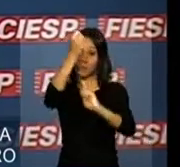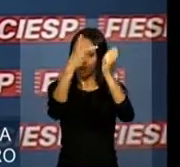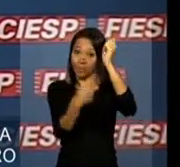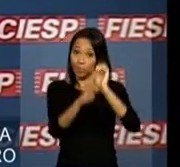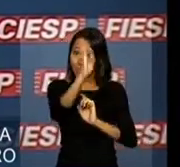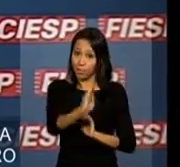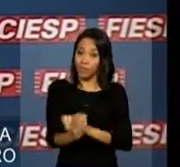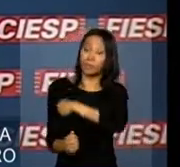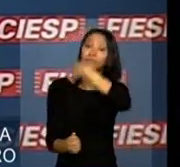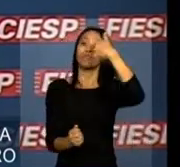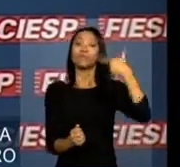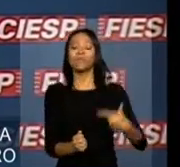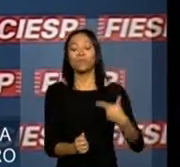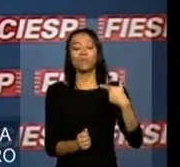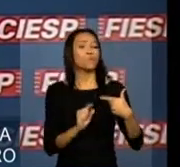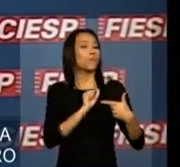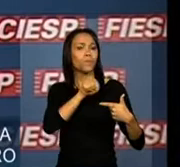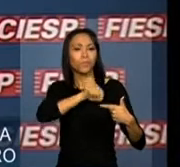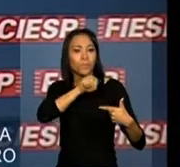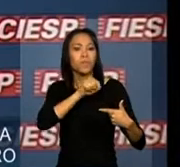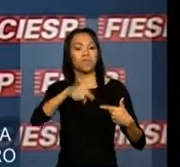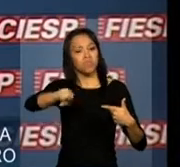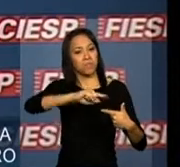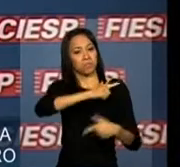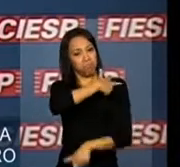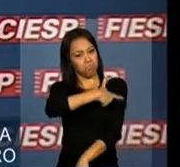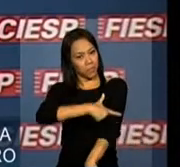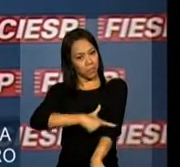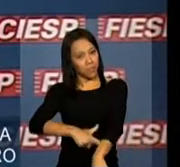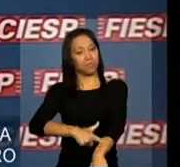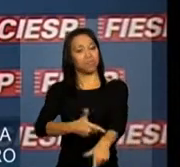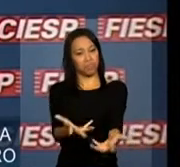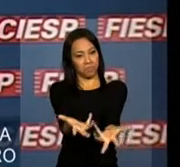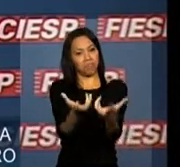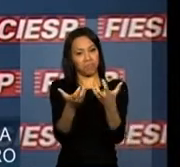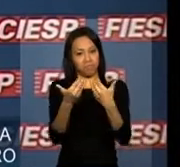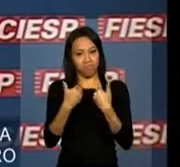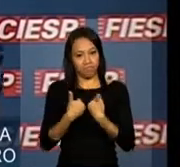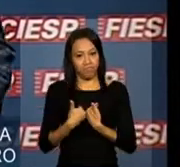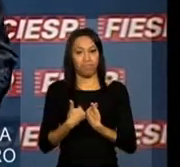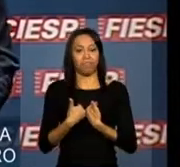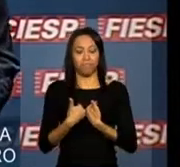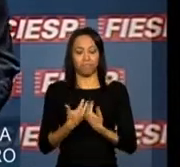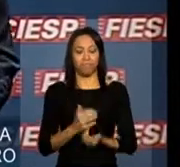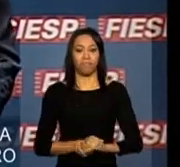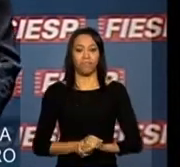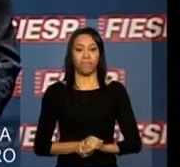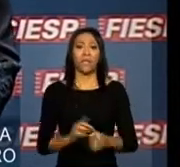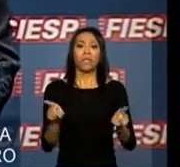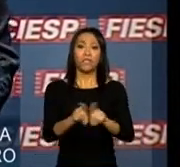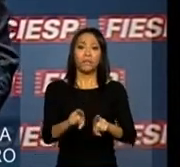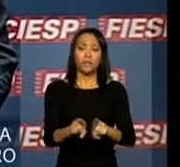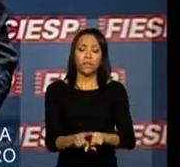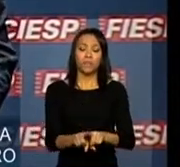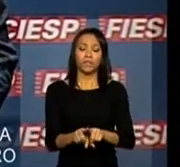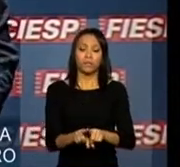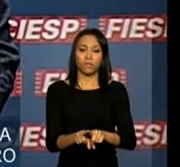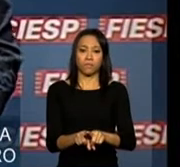pelo gesto de gentileza praticado comigo. Felicito também